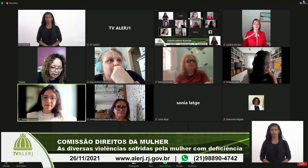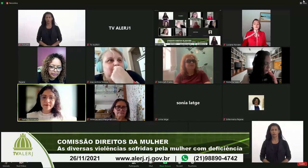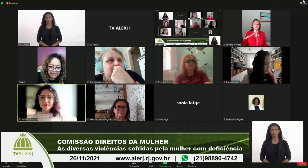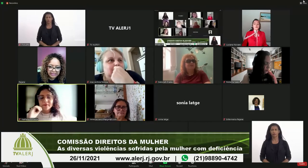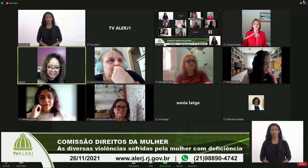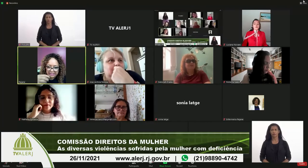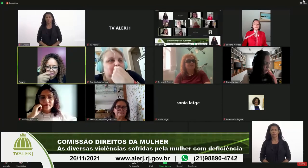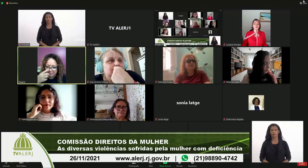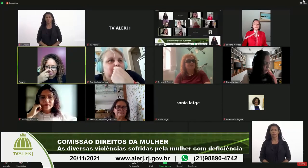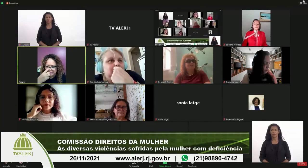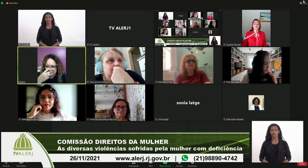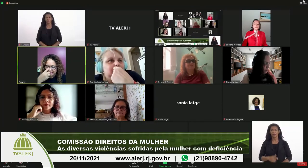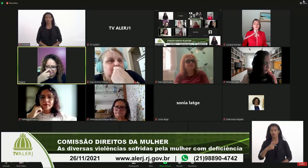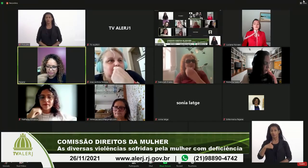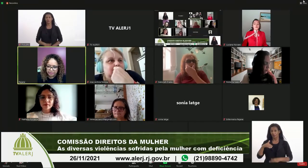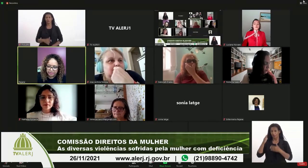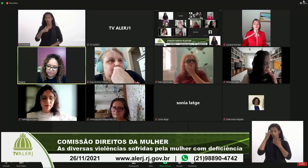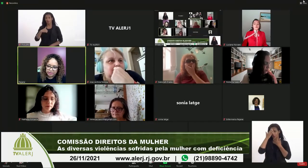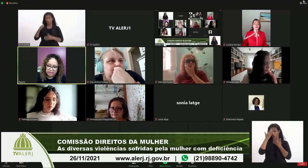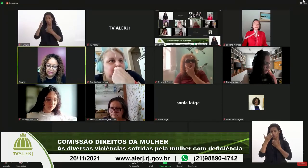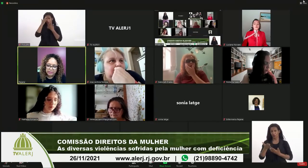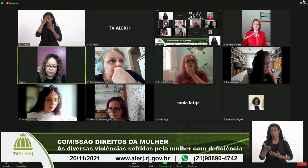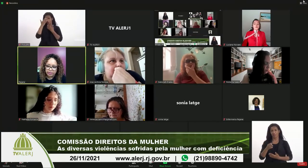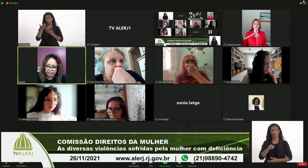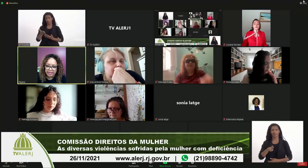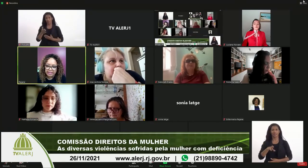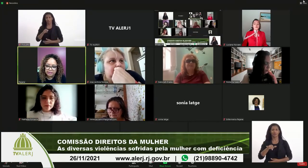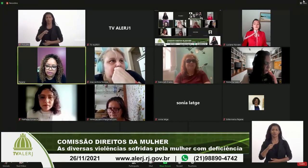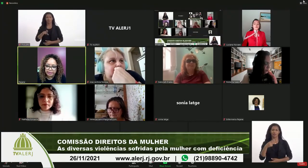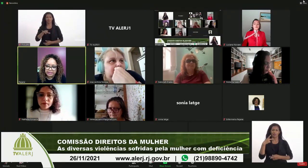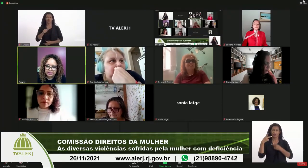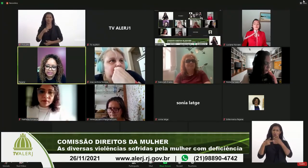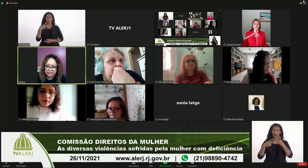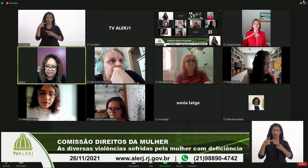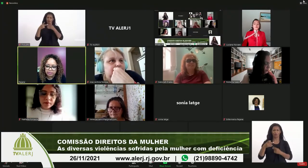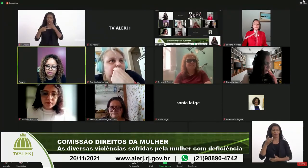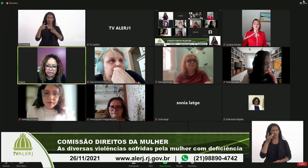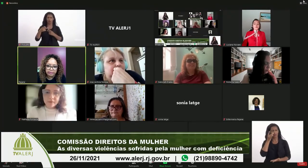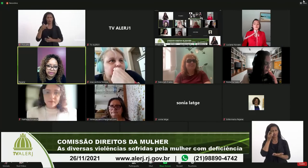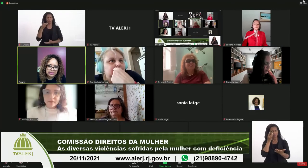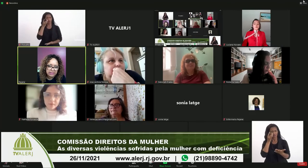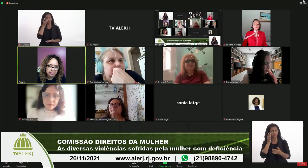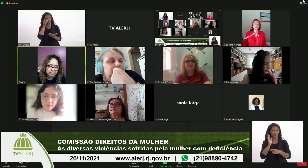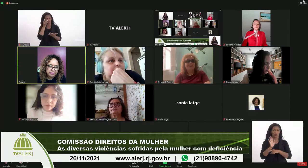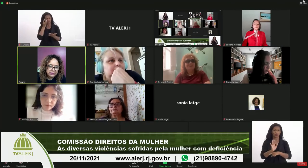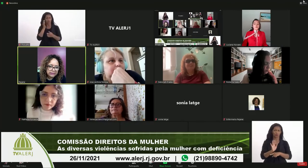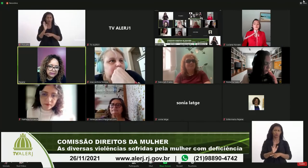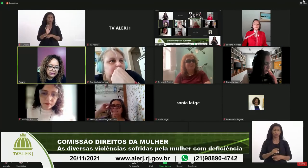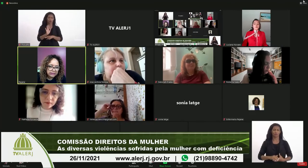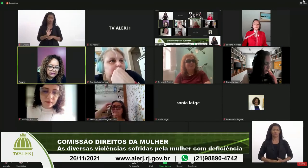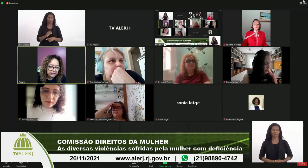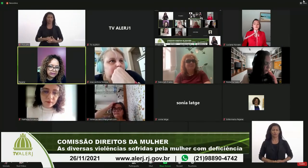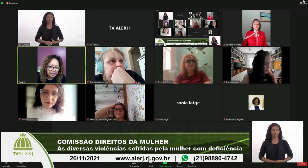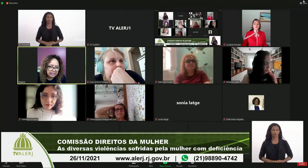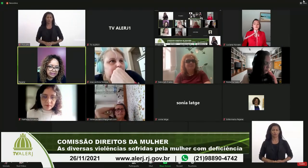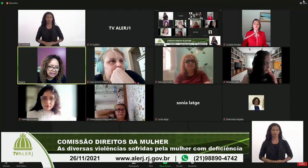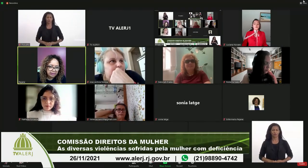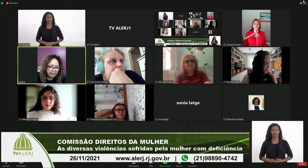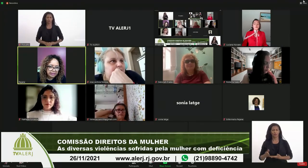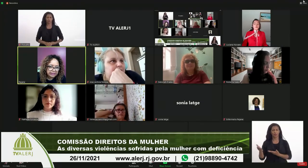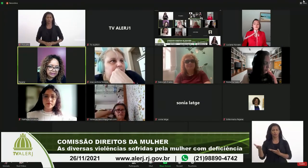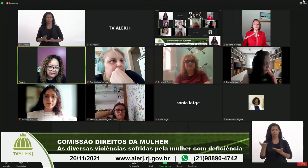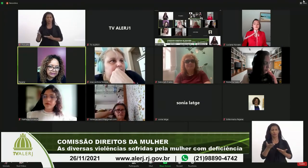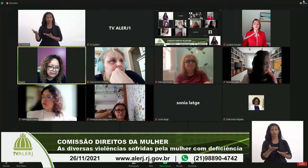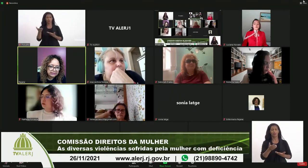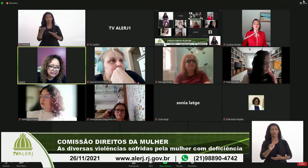Eu que agradeço, Natália, sua fala, sua presença, sua contribuição. Queria passar, então,